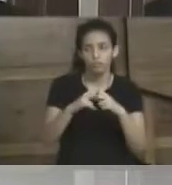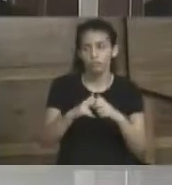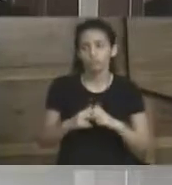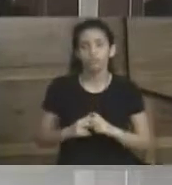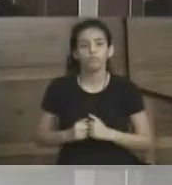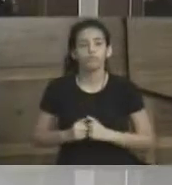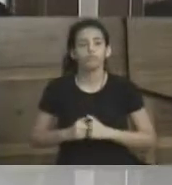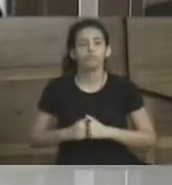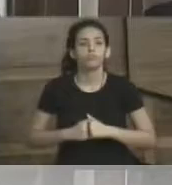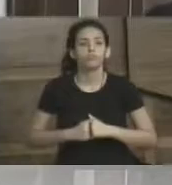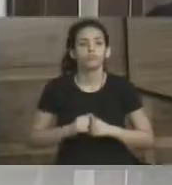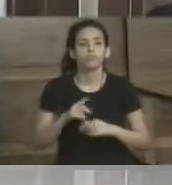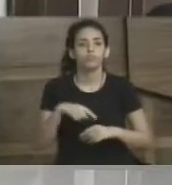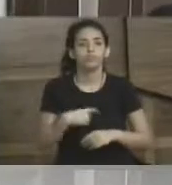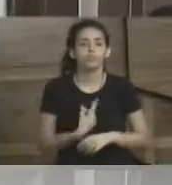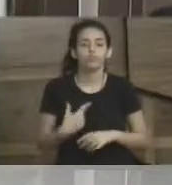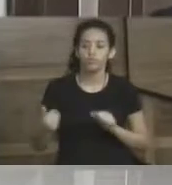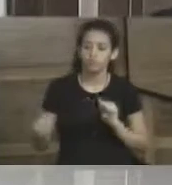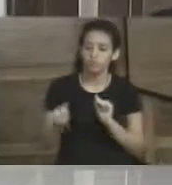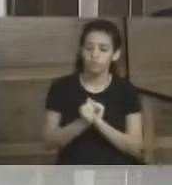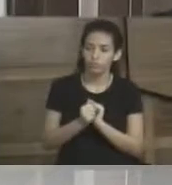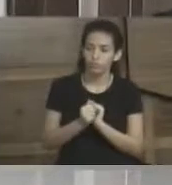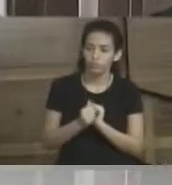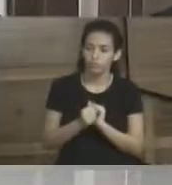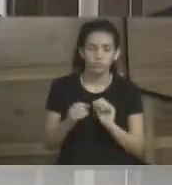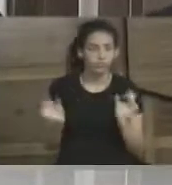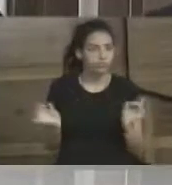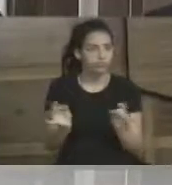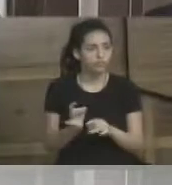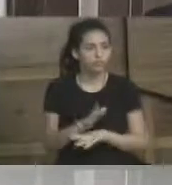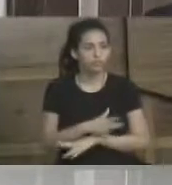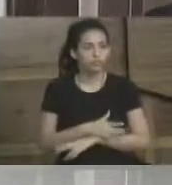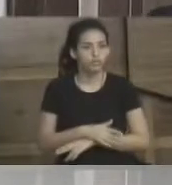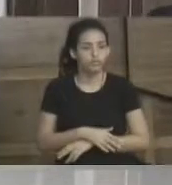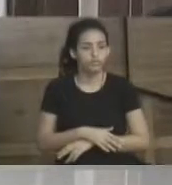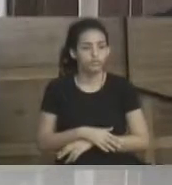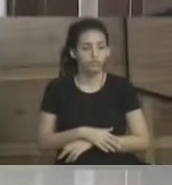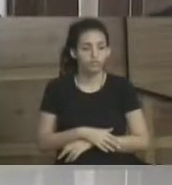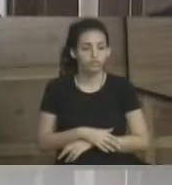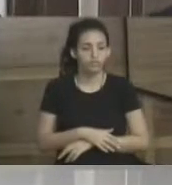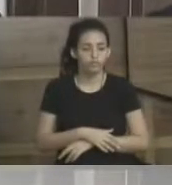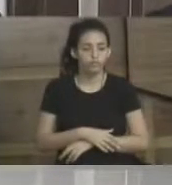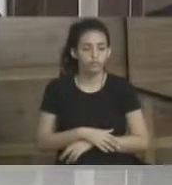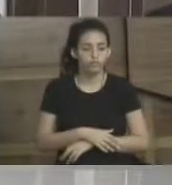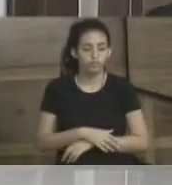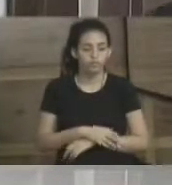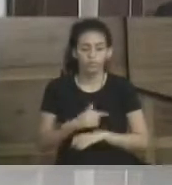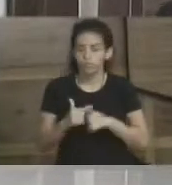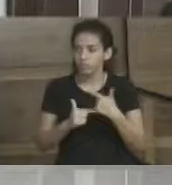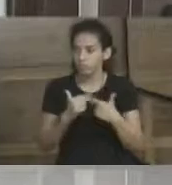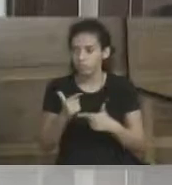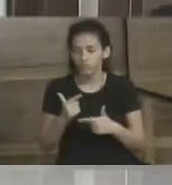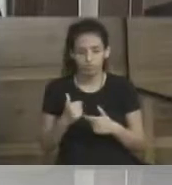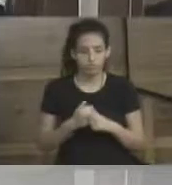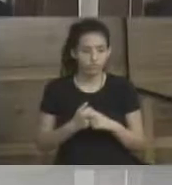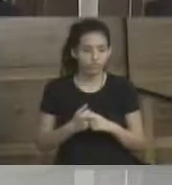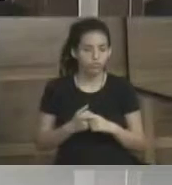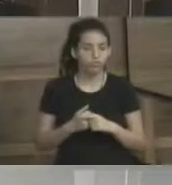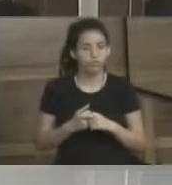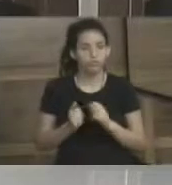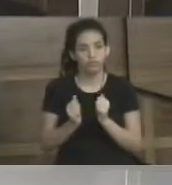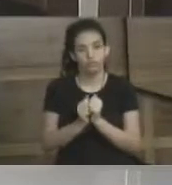está a par, está junto e pronto para ombriar nas lutas que forem necessárias, tanto com a cooperativa em questão, quanto